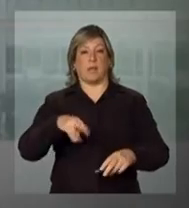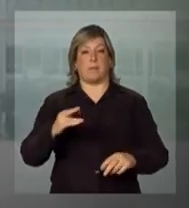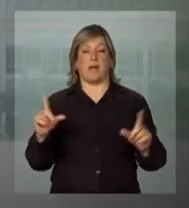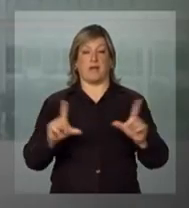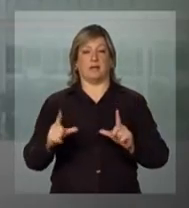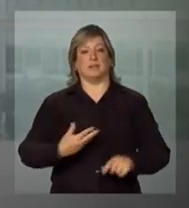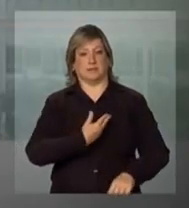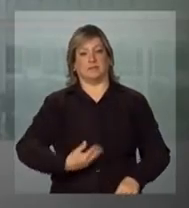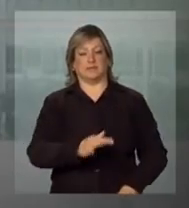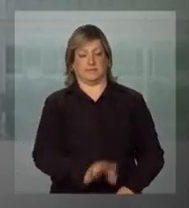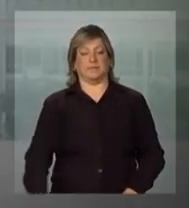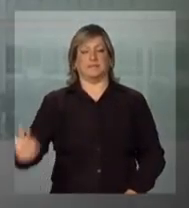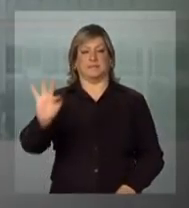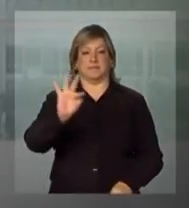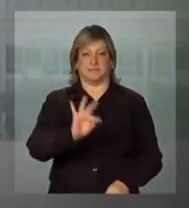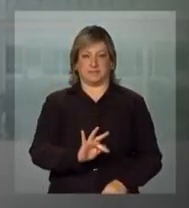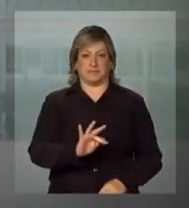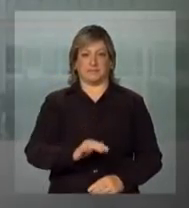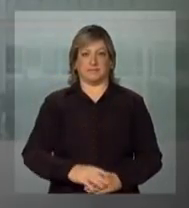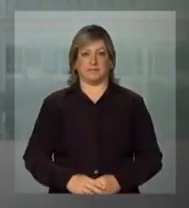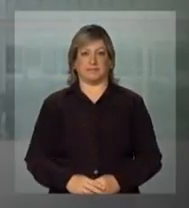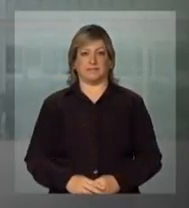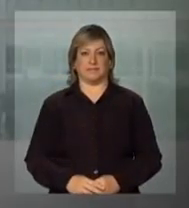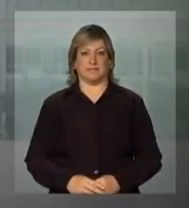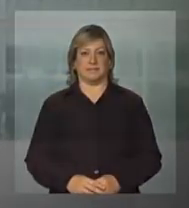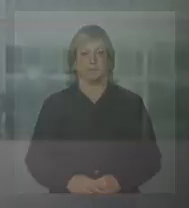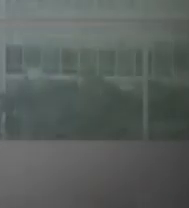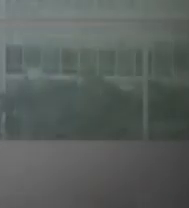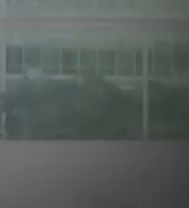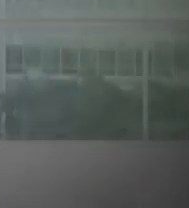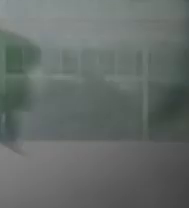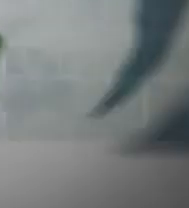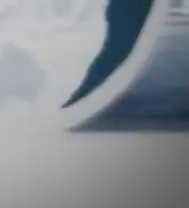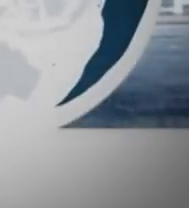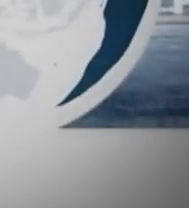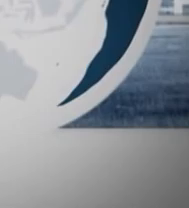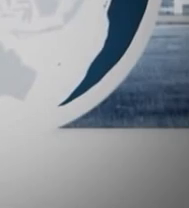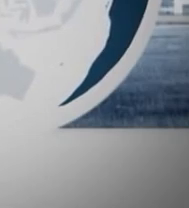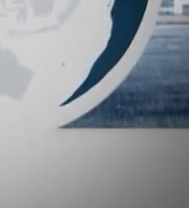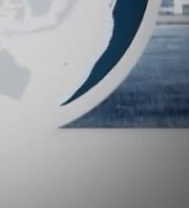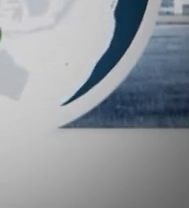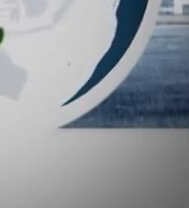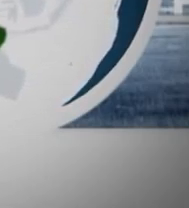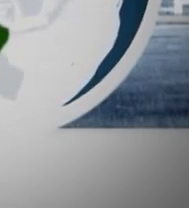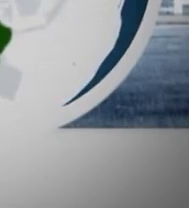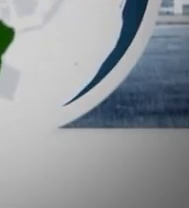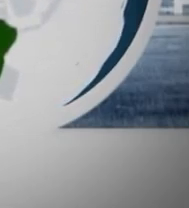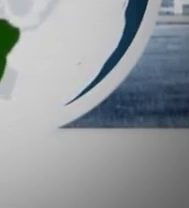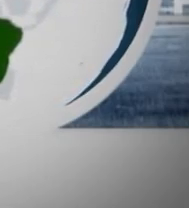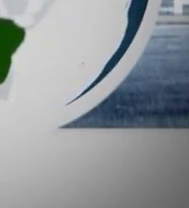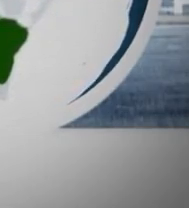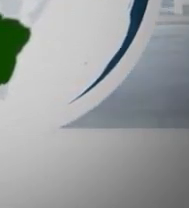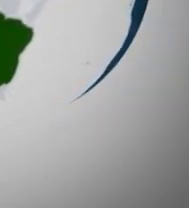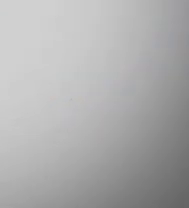com a gente na NBR, a TV do Governo Federal. Tchau. Tchau.